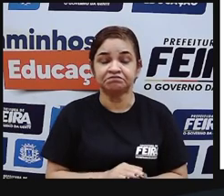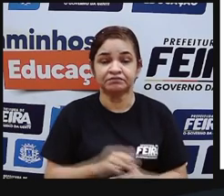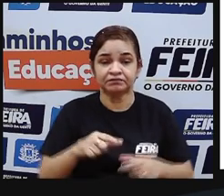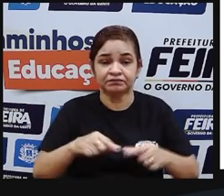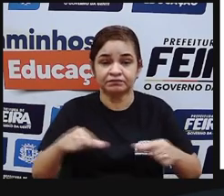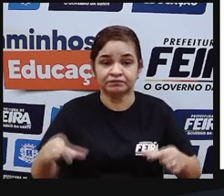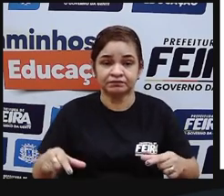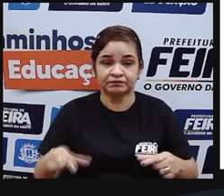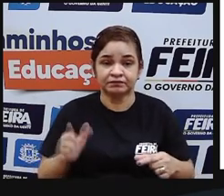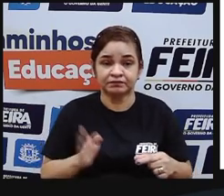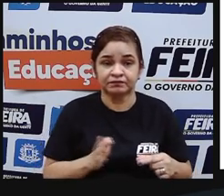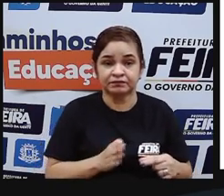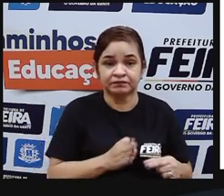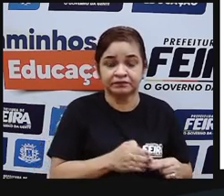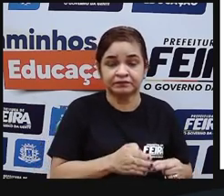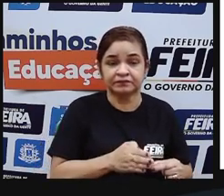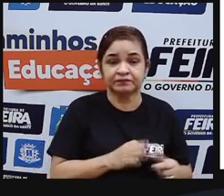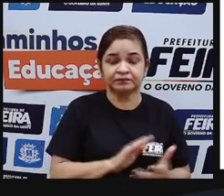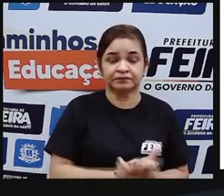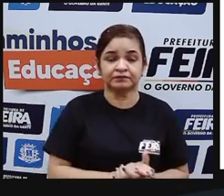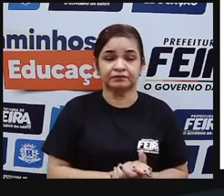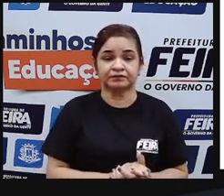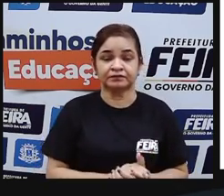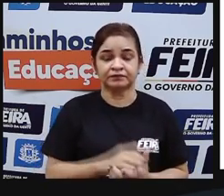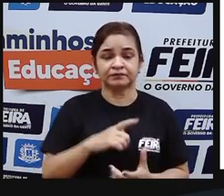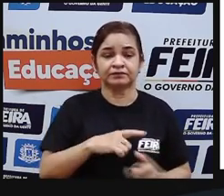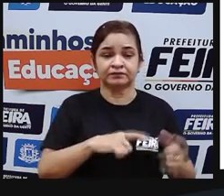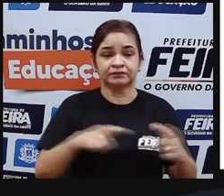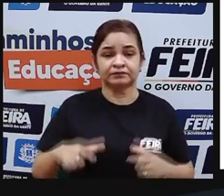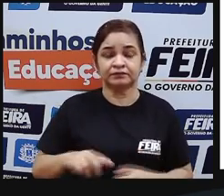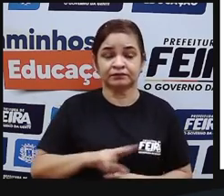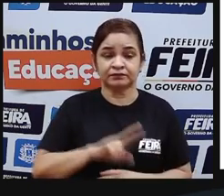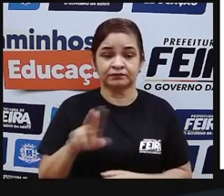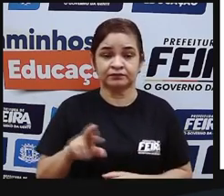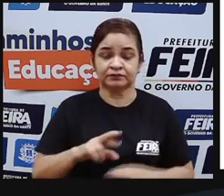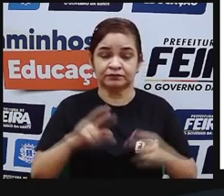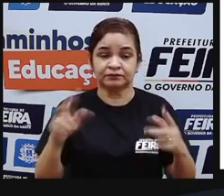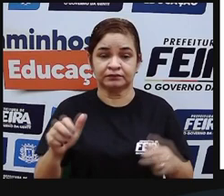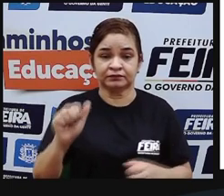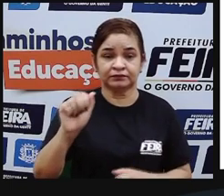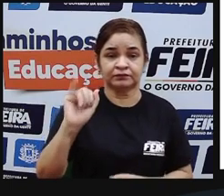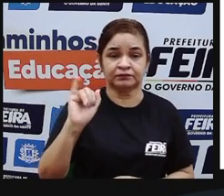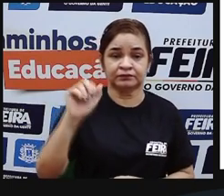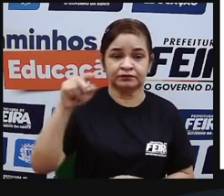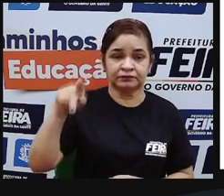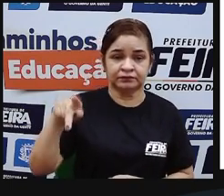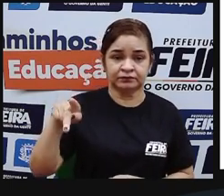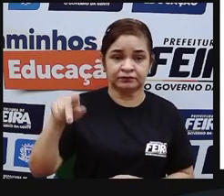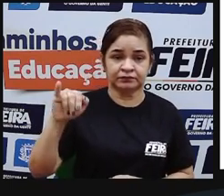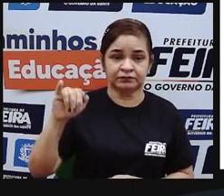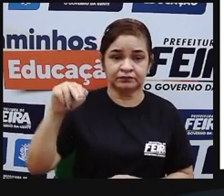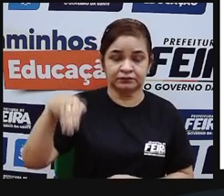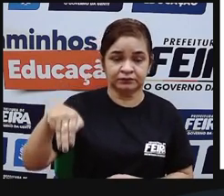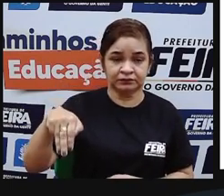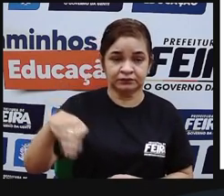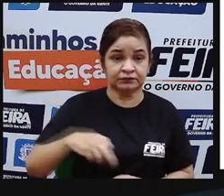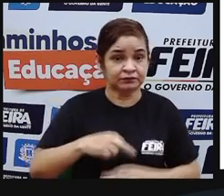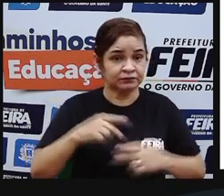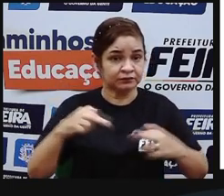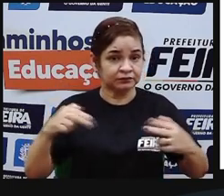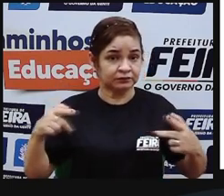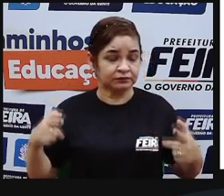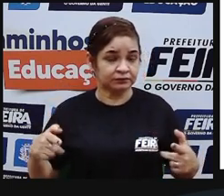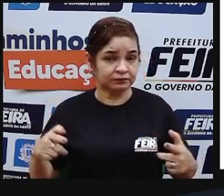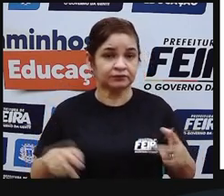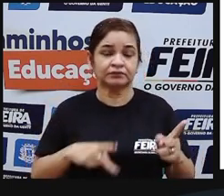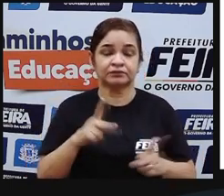mandioca, né? Que é a mesma raiz. Essa variação envolve exatamente essa variação